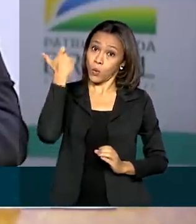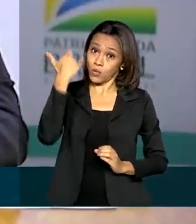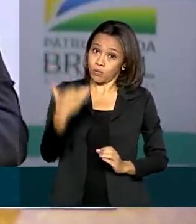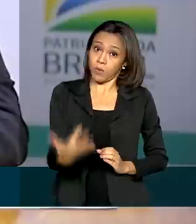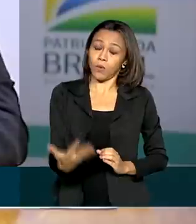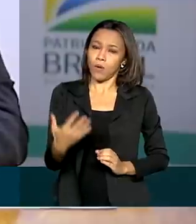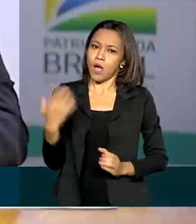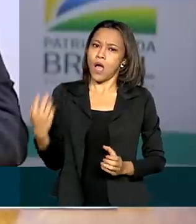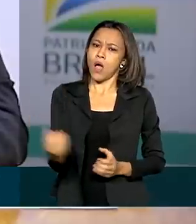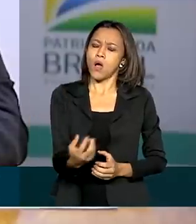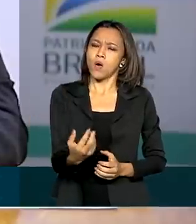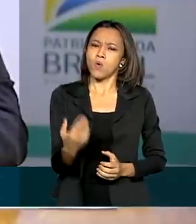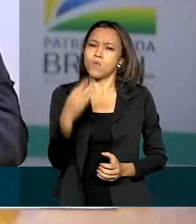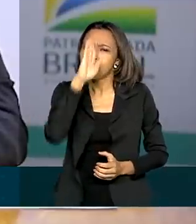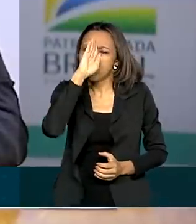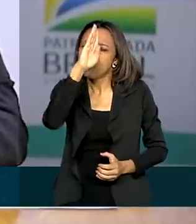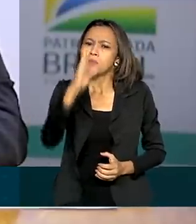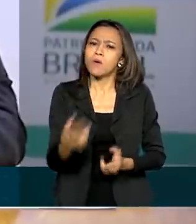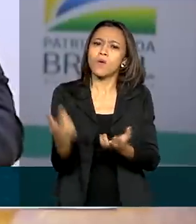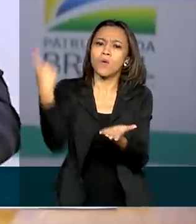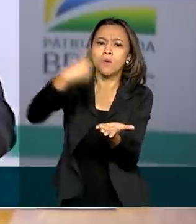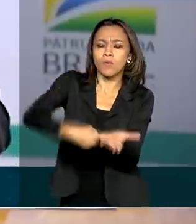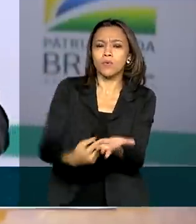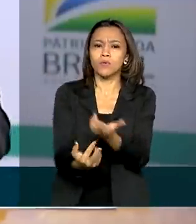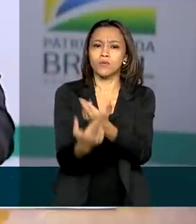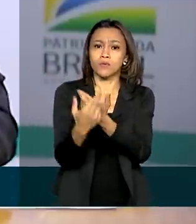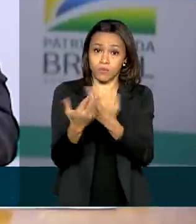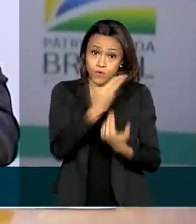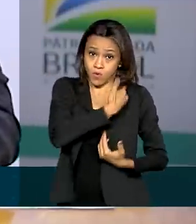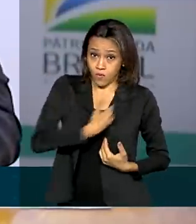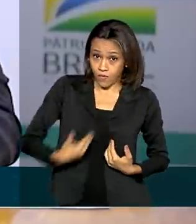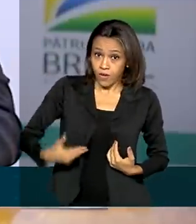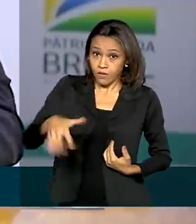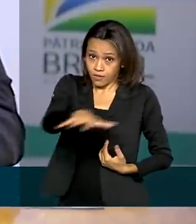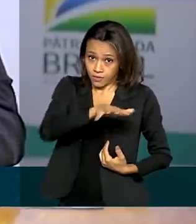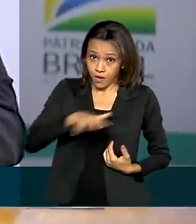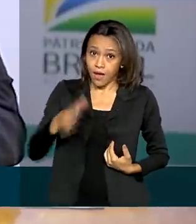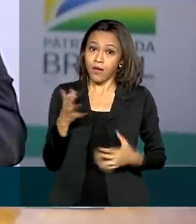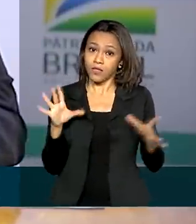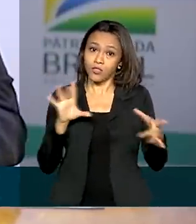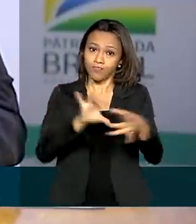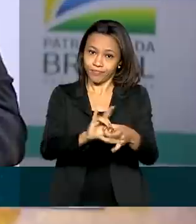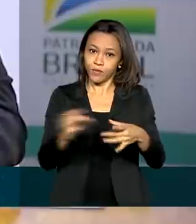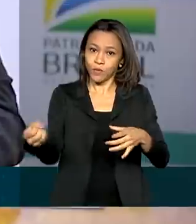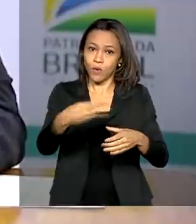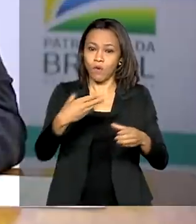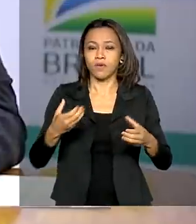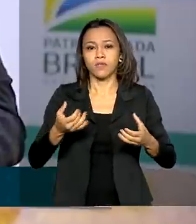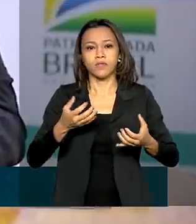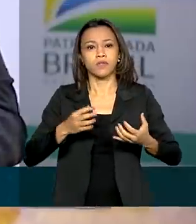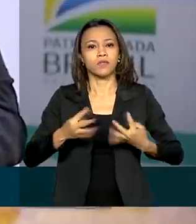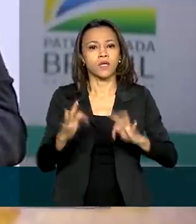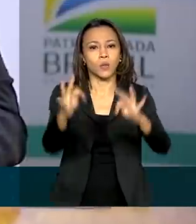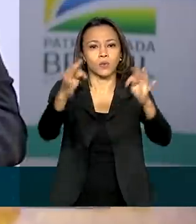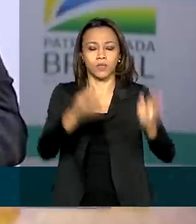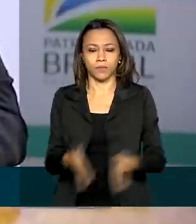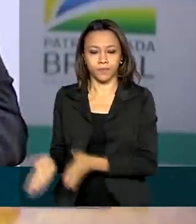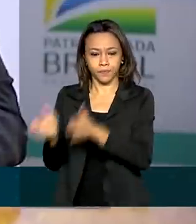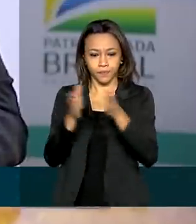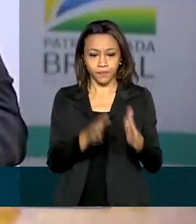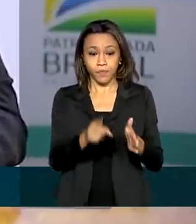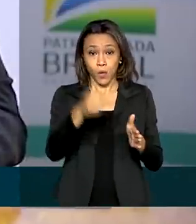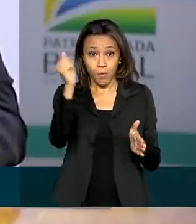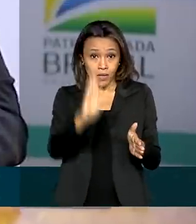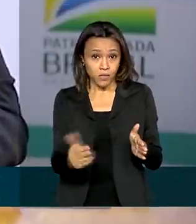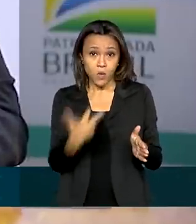nesse processo de adequação às novas tecnologias. O Brasil não pode perder o bonde da